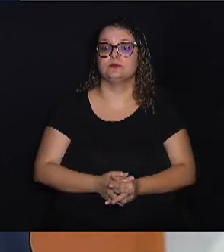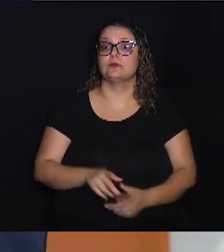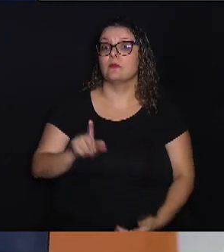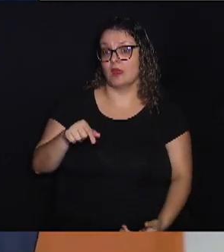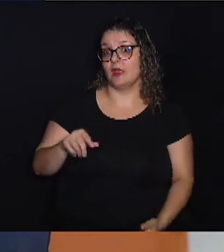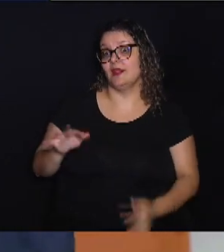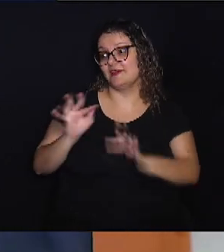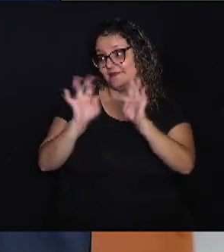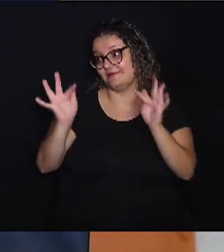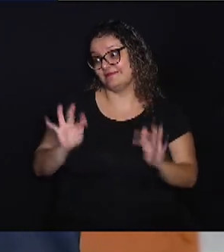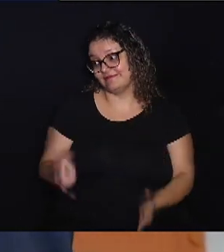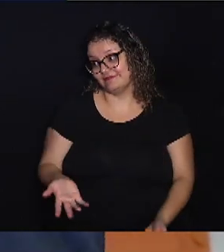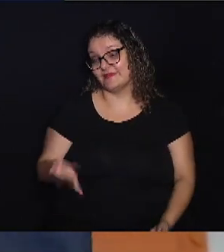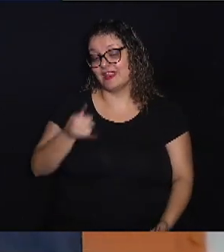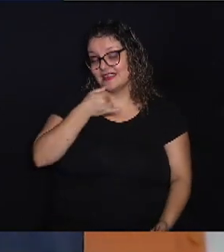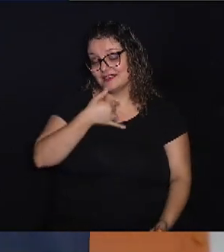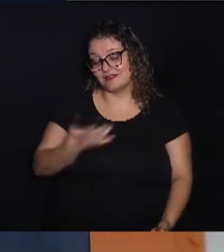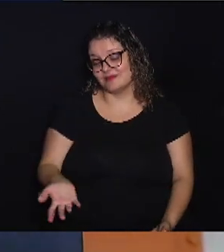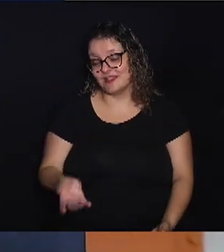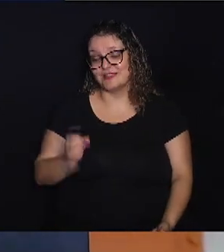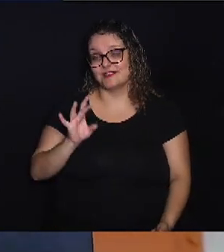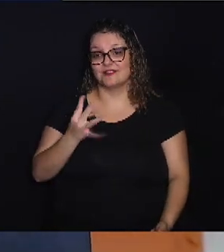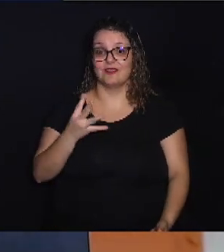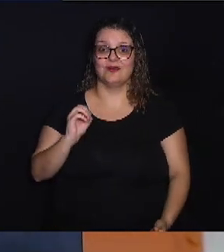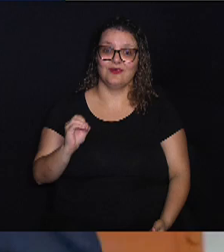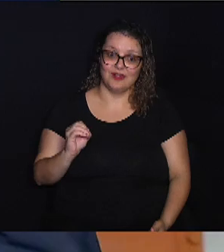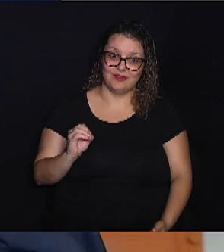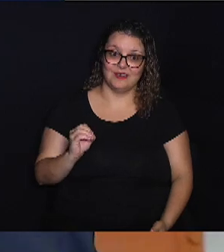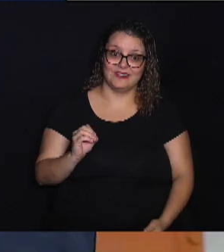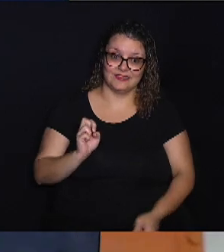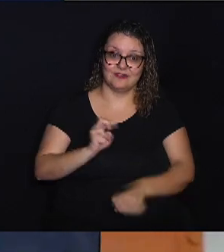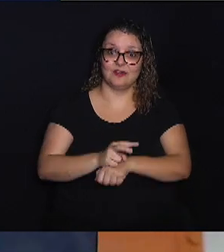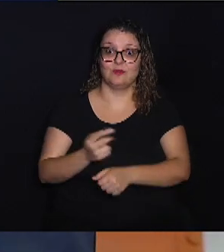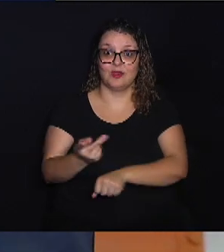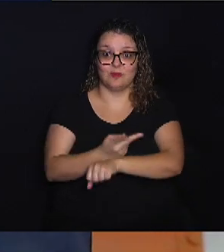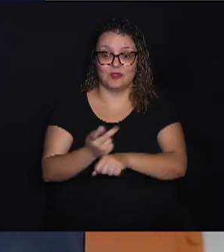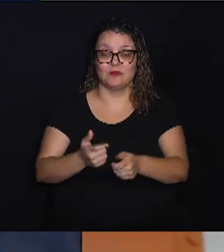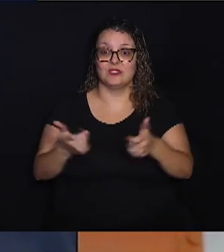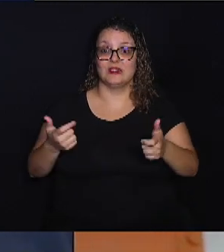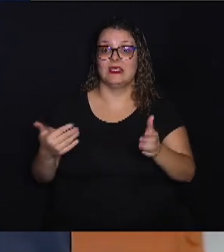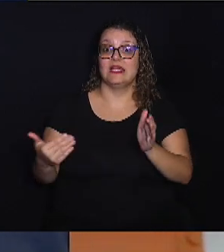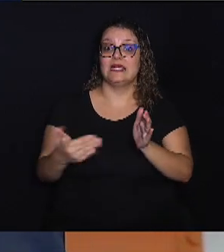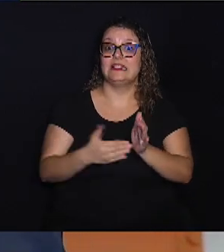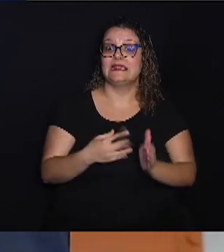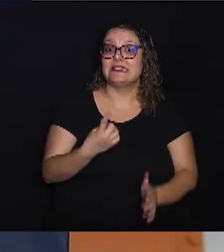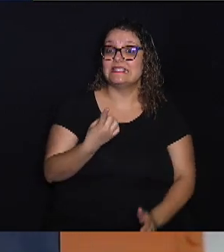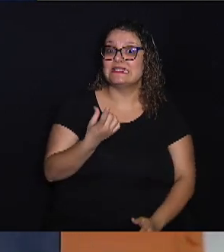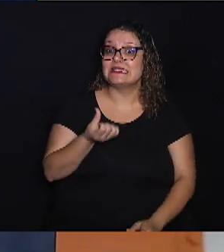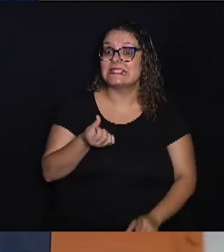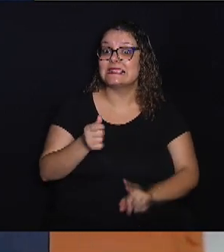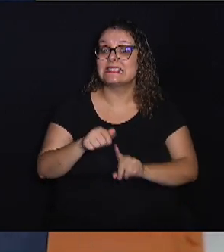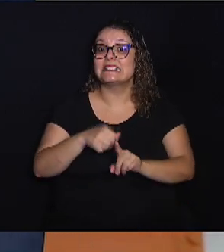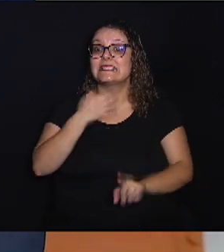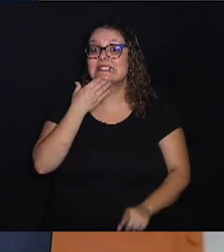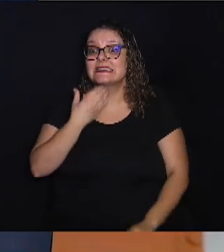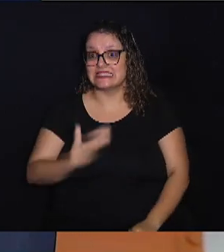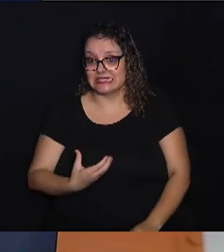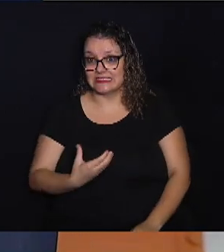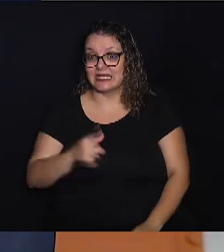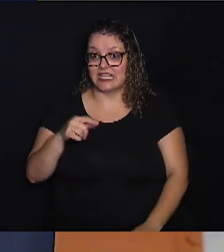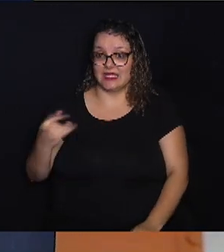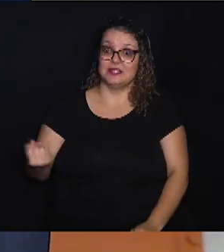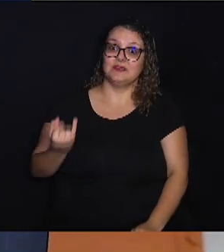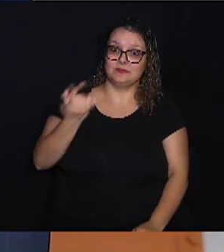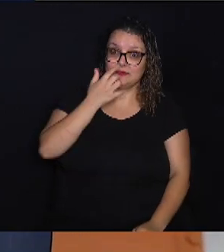infelizmente são só 40 vagas, tem uma procura grande, né, e as inscrições vão até 16 de dezembro, né, é importante